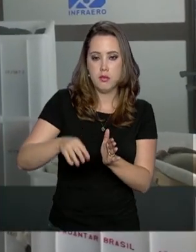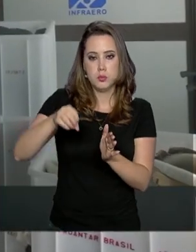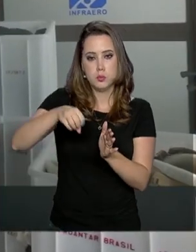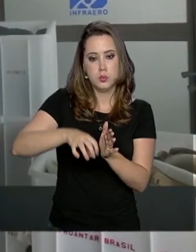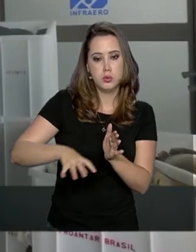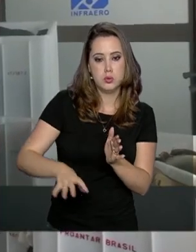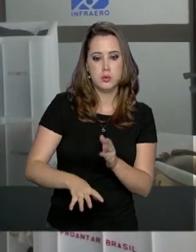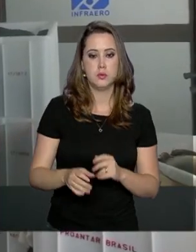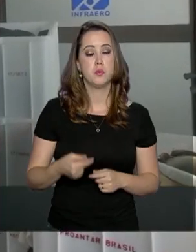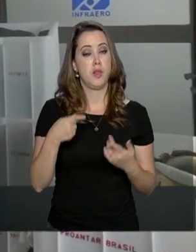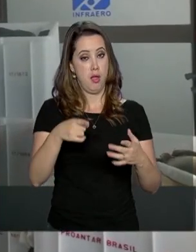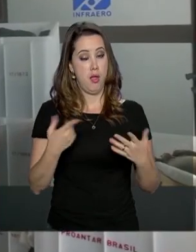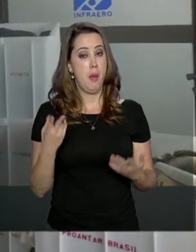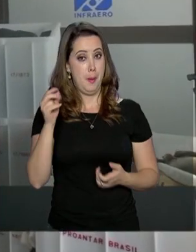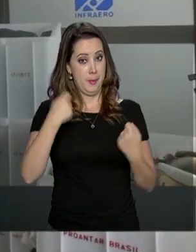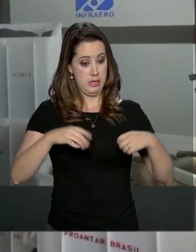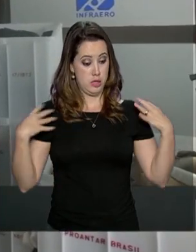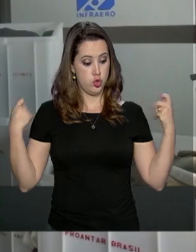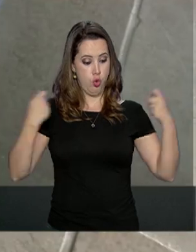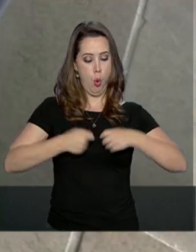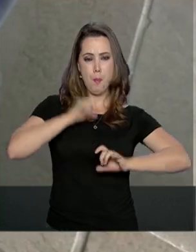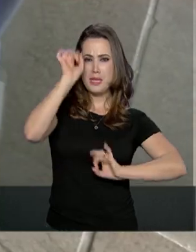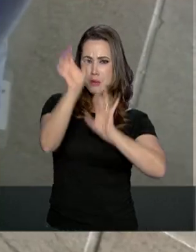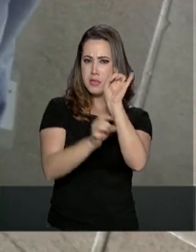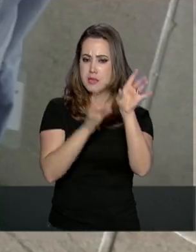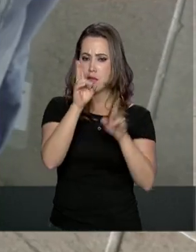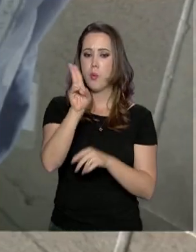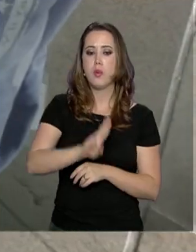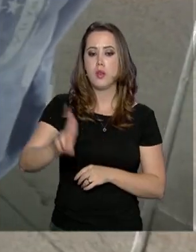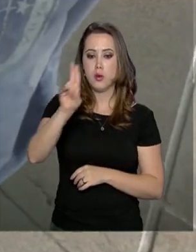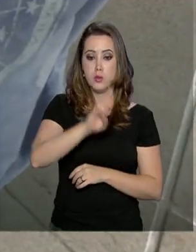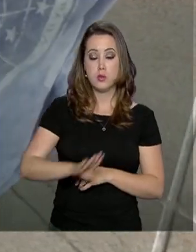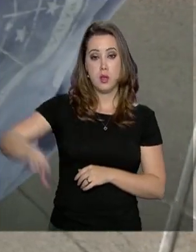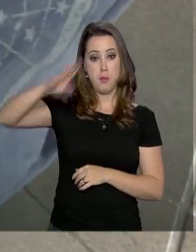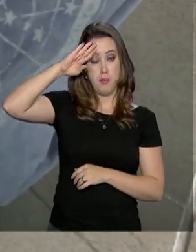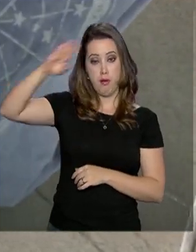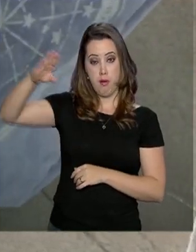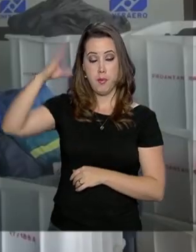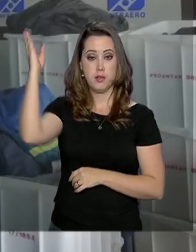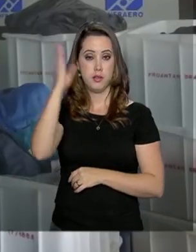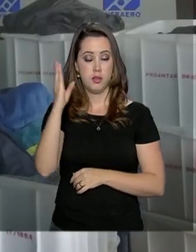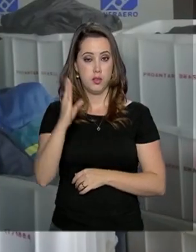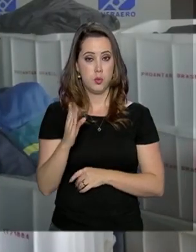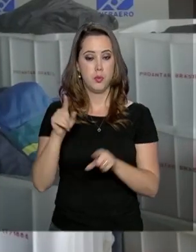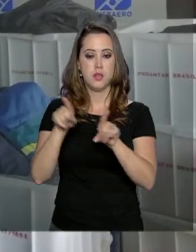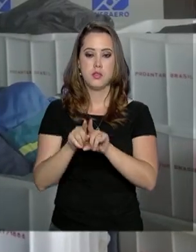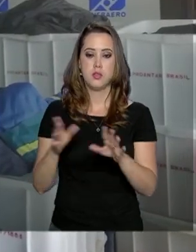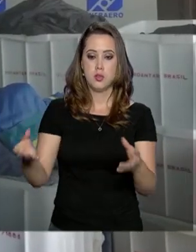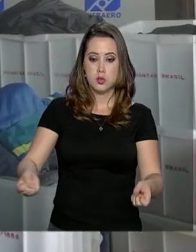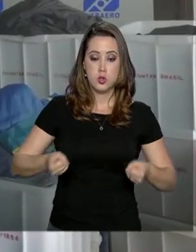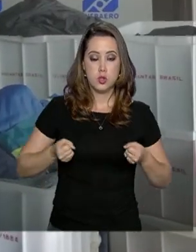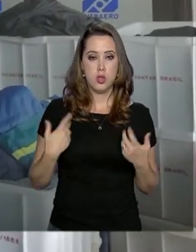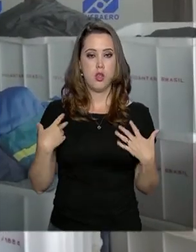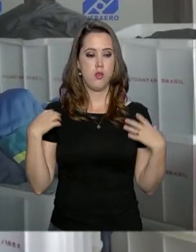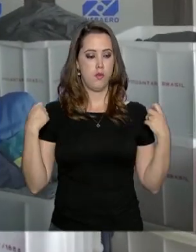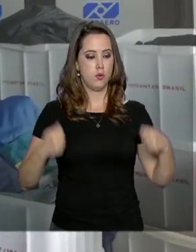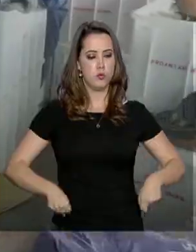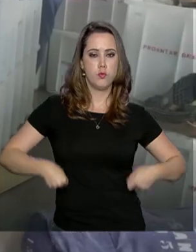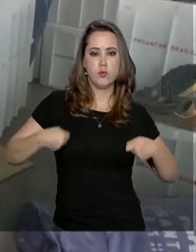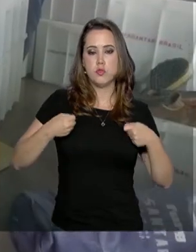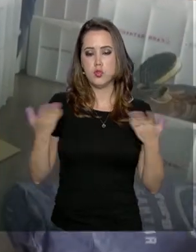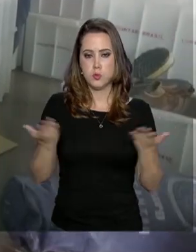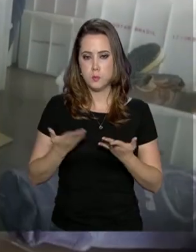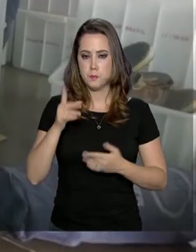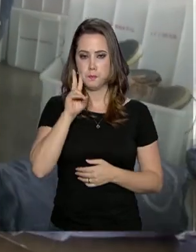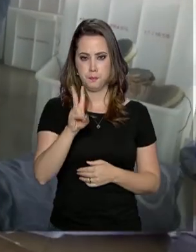a gente precisa de uma roupa especial. E essa roupa é emprestada pela Marinha do Brasil. A gente acabou de receber e eu vou experimentar agora.